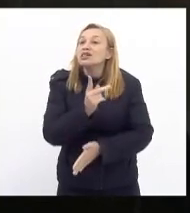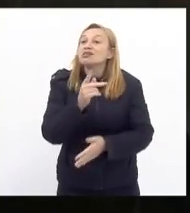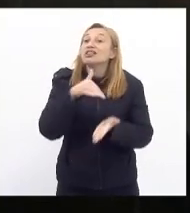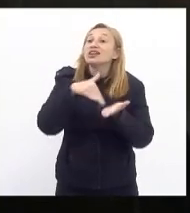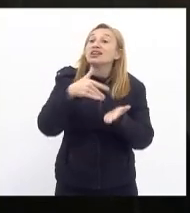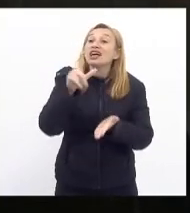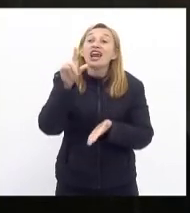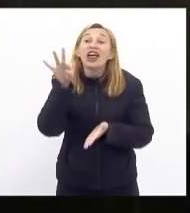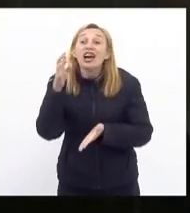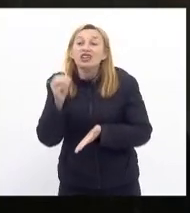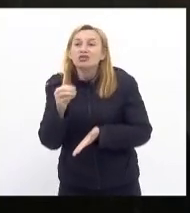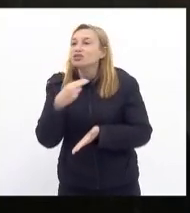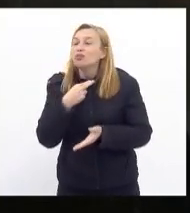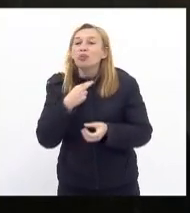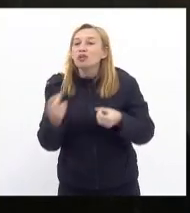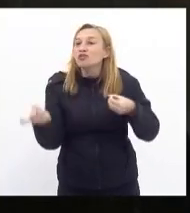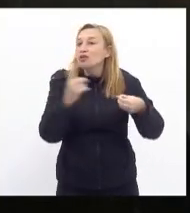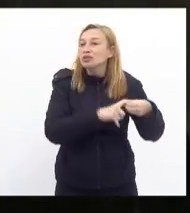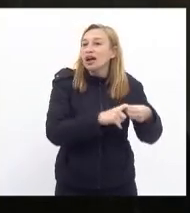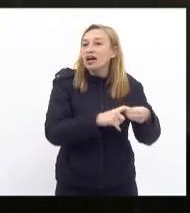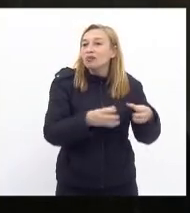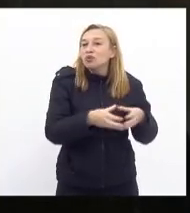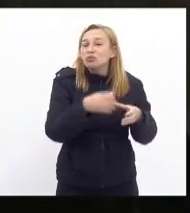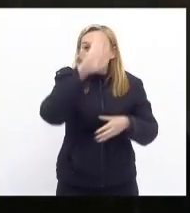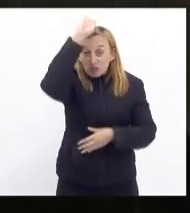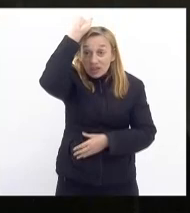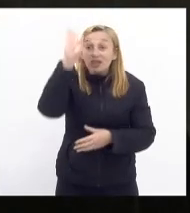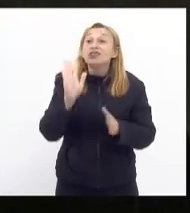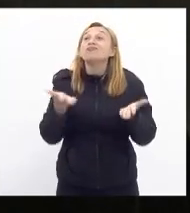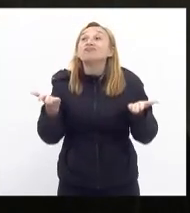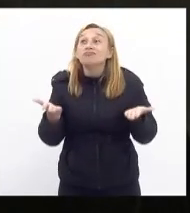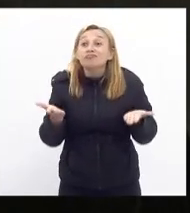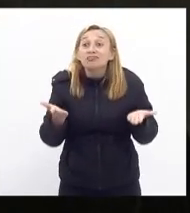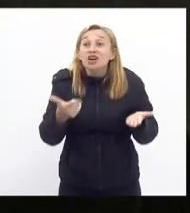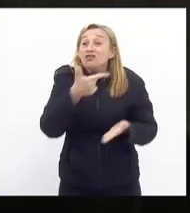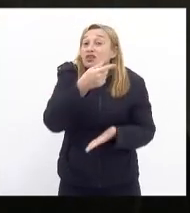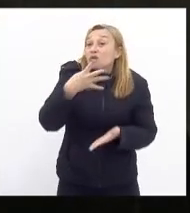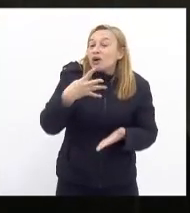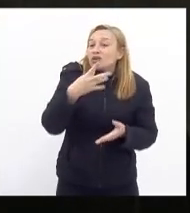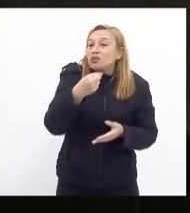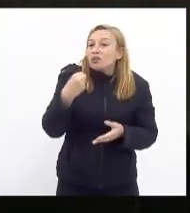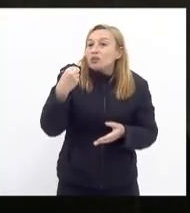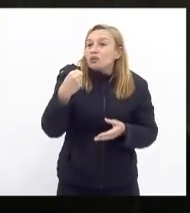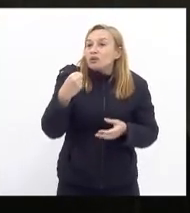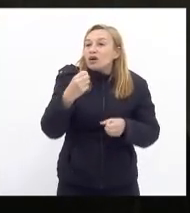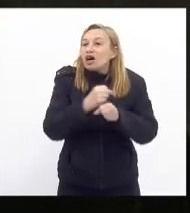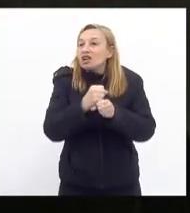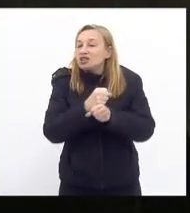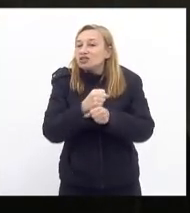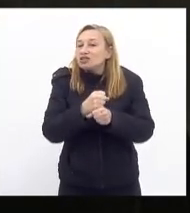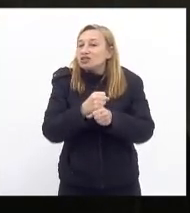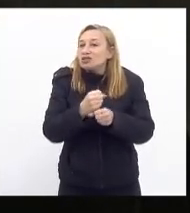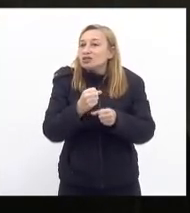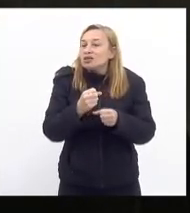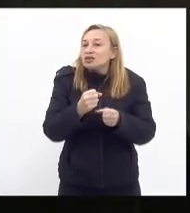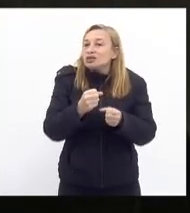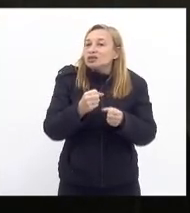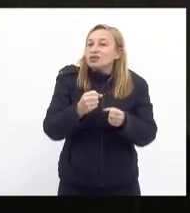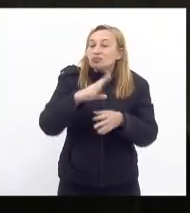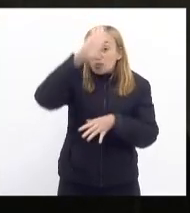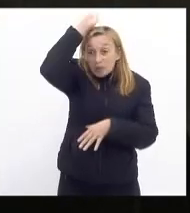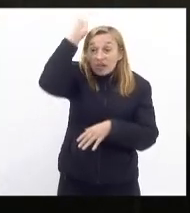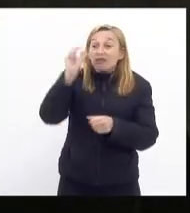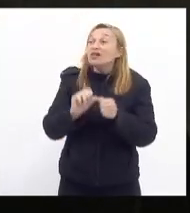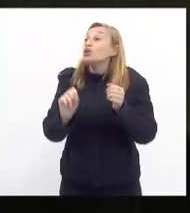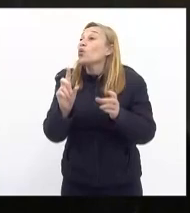ele não pode voltar para a corporação e aí ele com 24 anos de bombeiro ele faz o que vai se reformar ele vai para casa